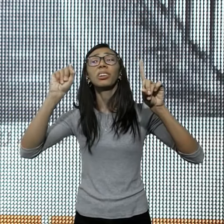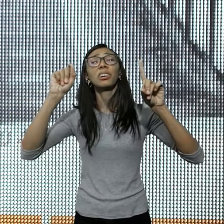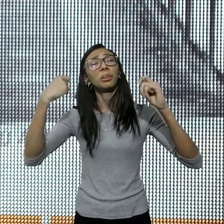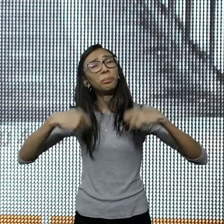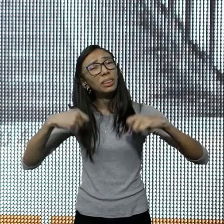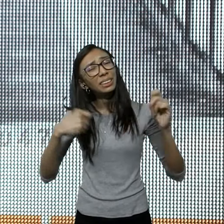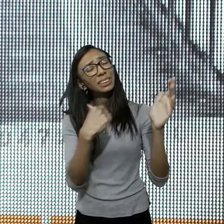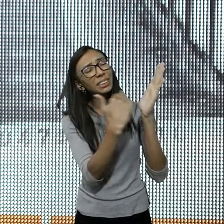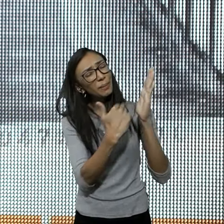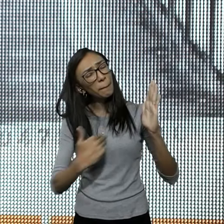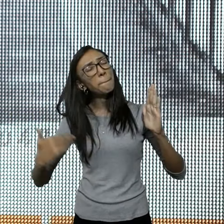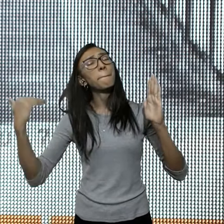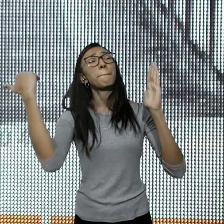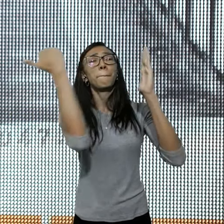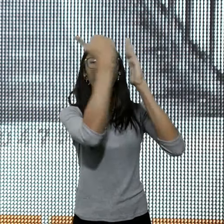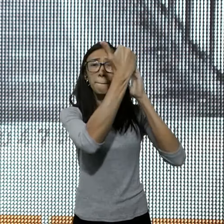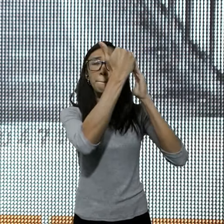de nível,